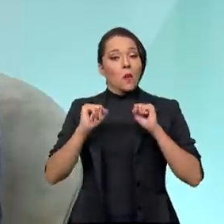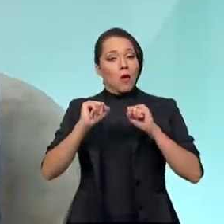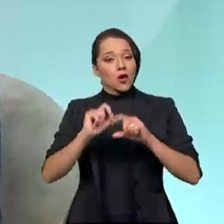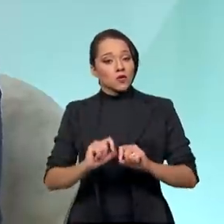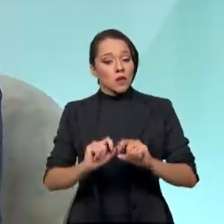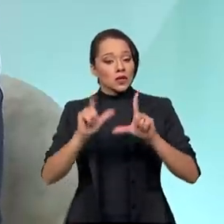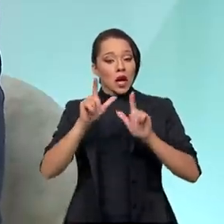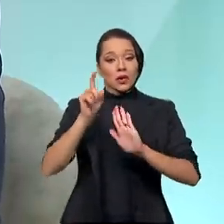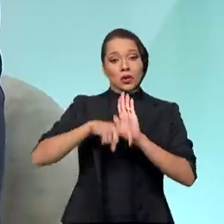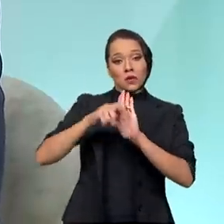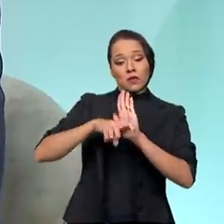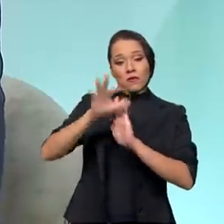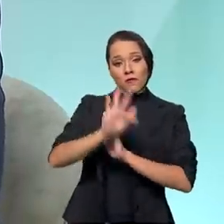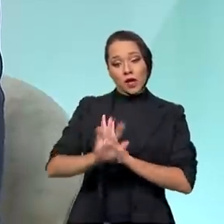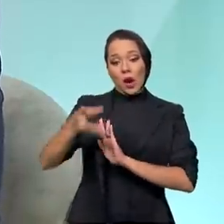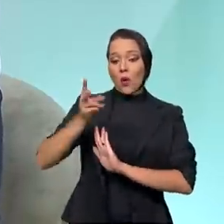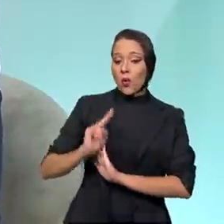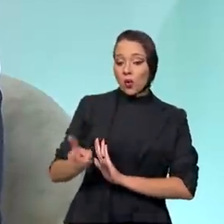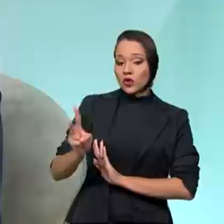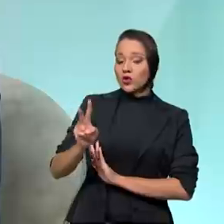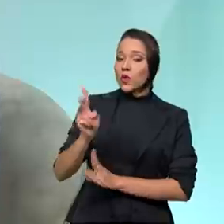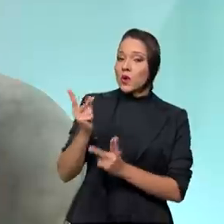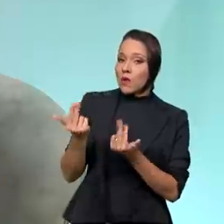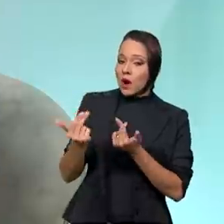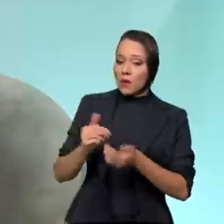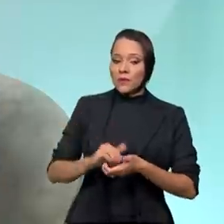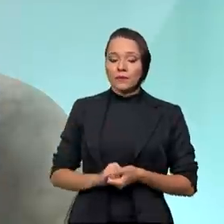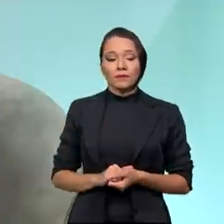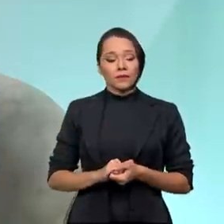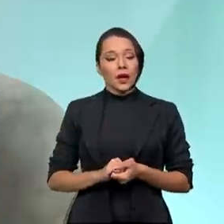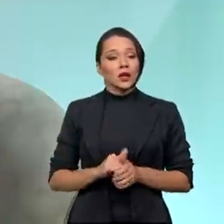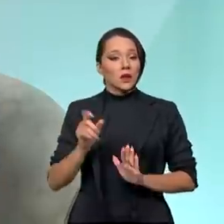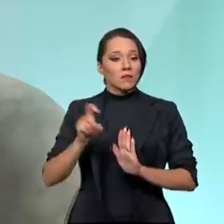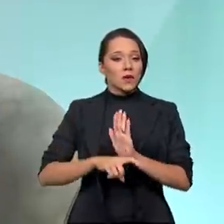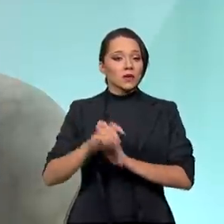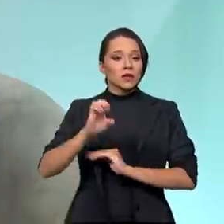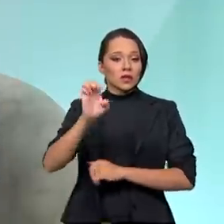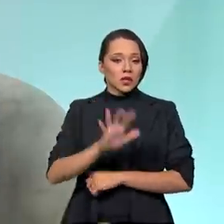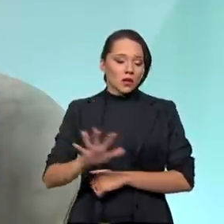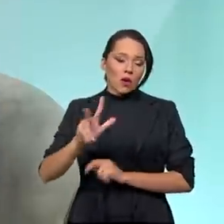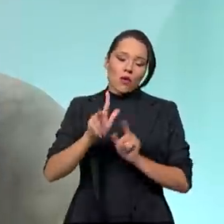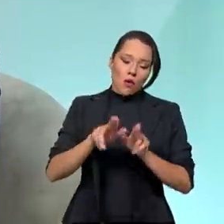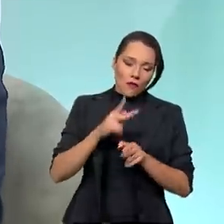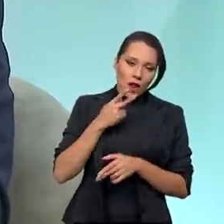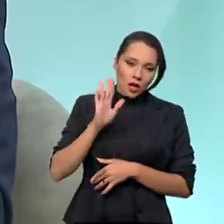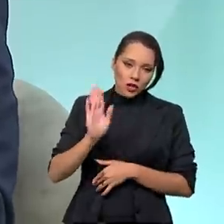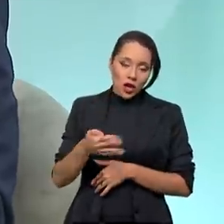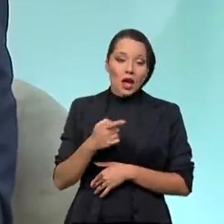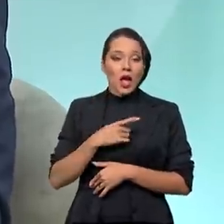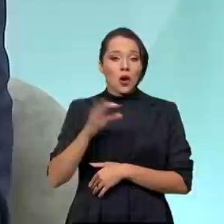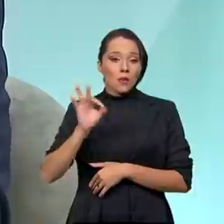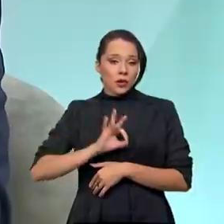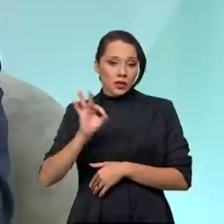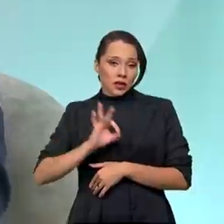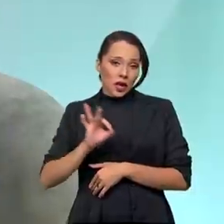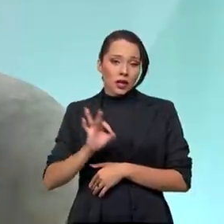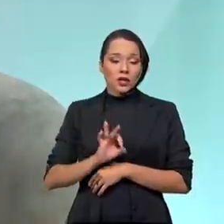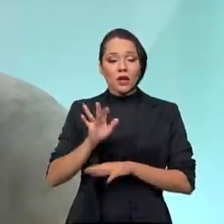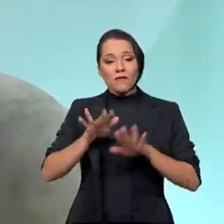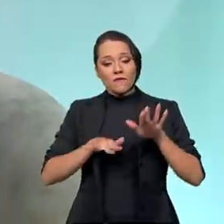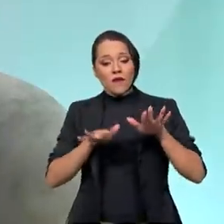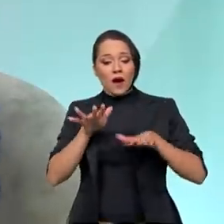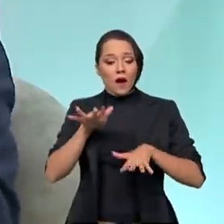aumentar, que o tributo federal continua sendo o mesmo. E temos o tributo estadual, que, como eu disse, é um percentual e que